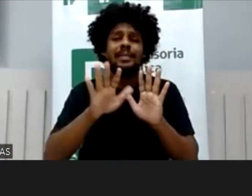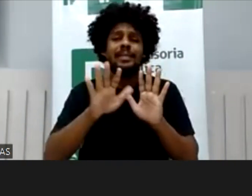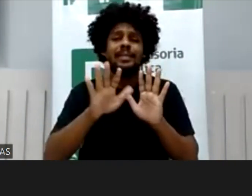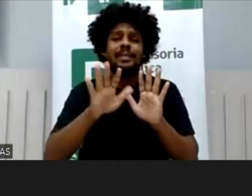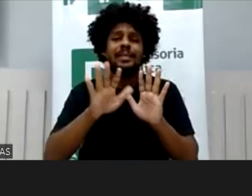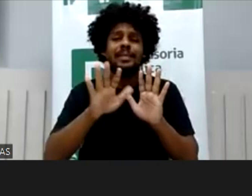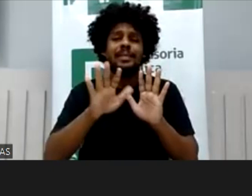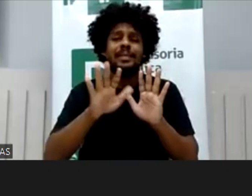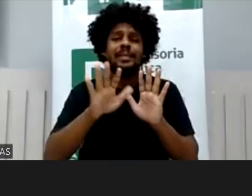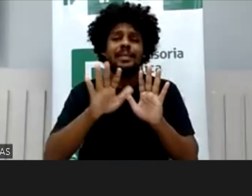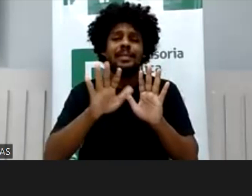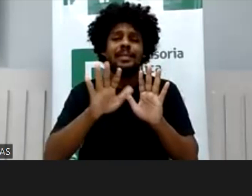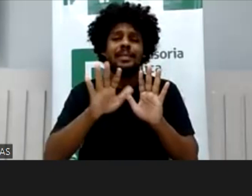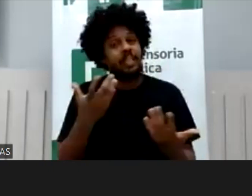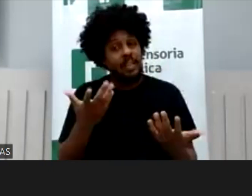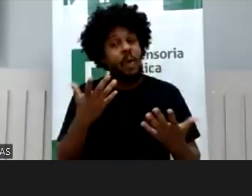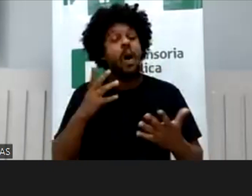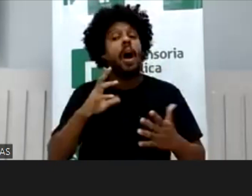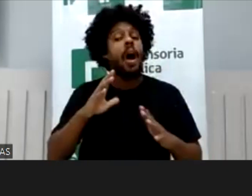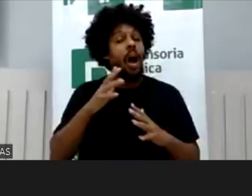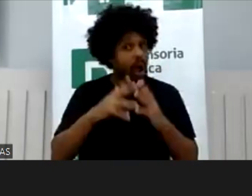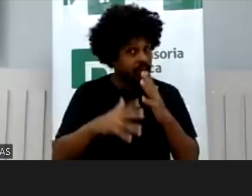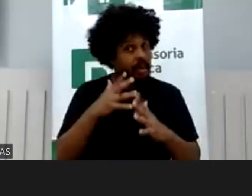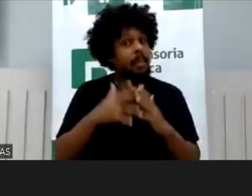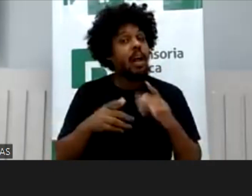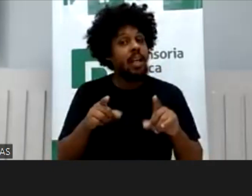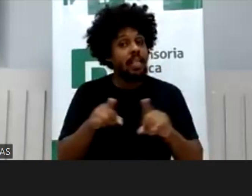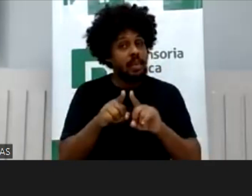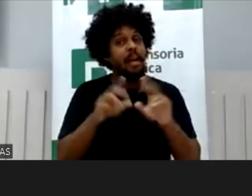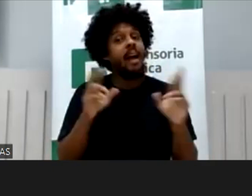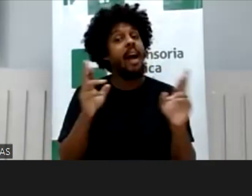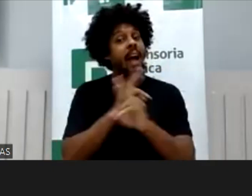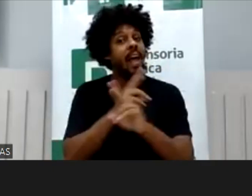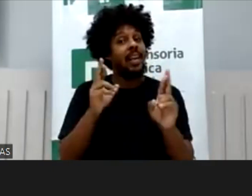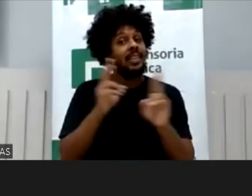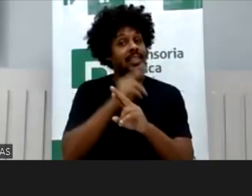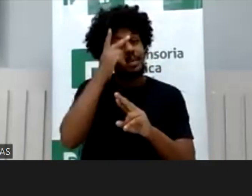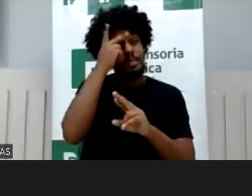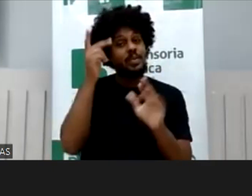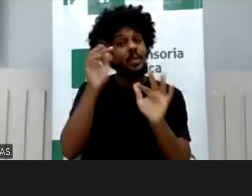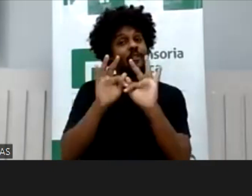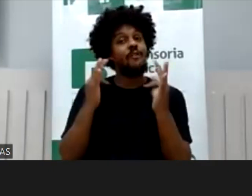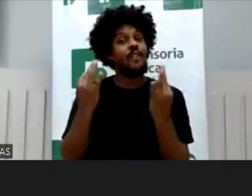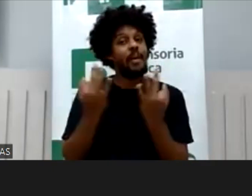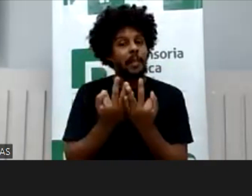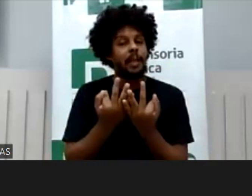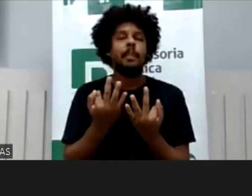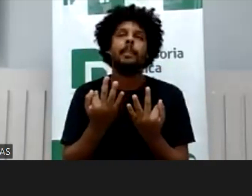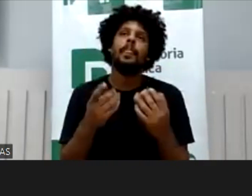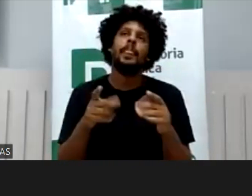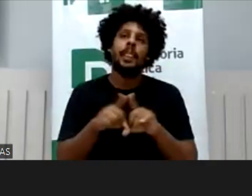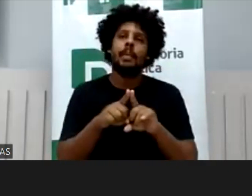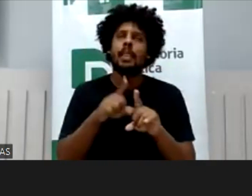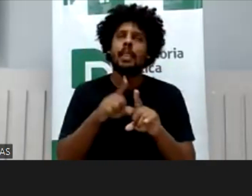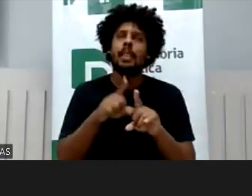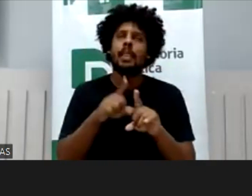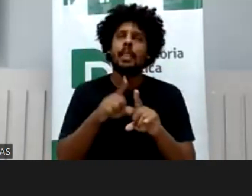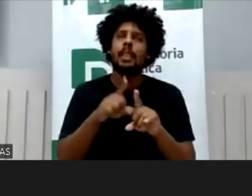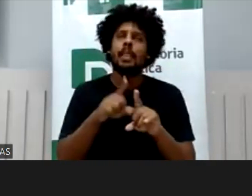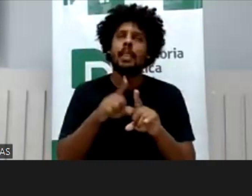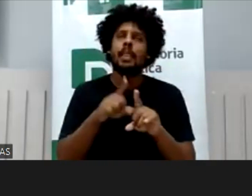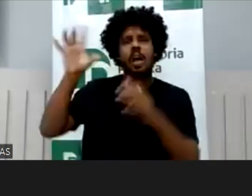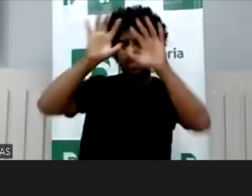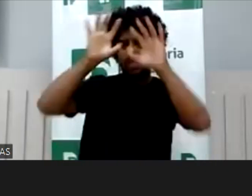interferindo nas relações reais, né? Dentro do próprio relacionamento. E uma decisão que me chamou muita atenção do TJ de São Paulo foi